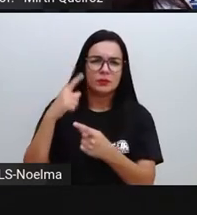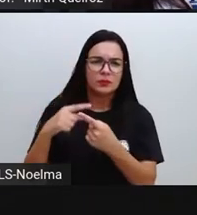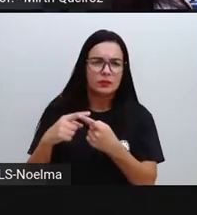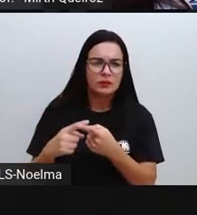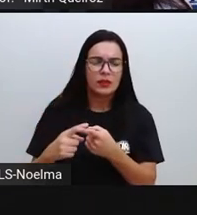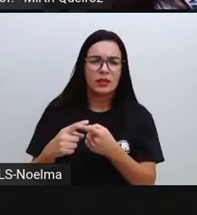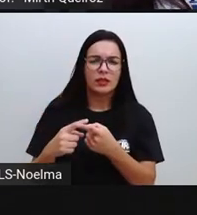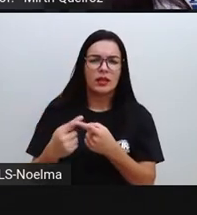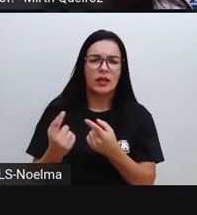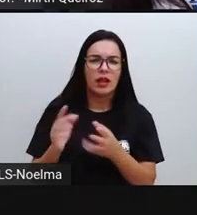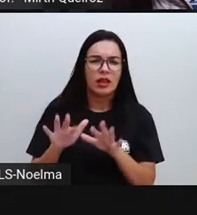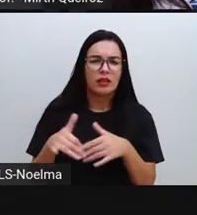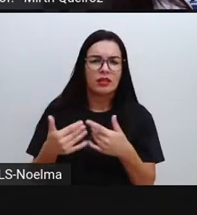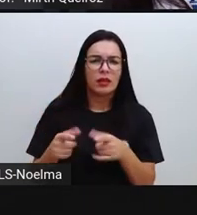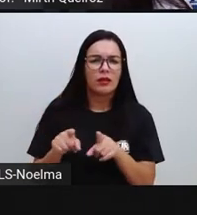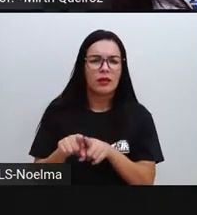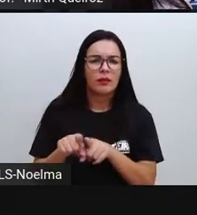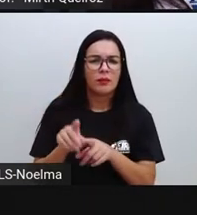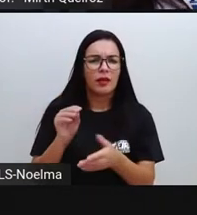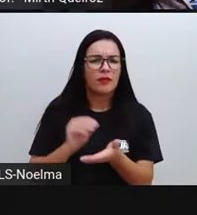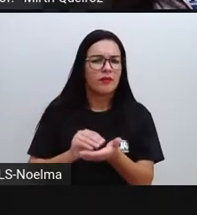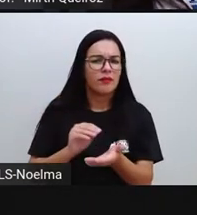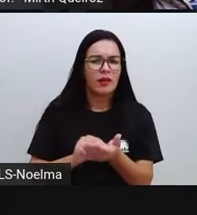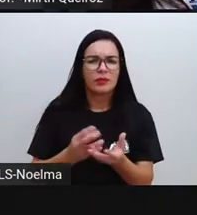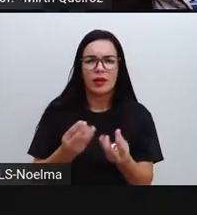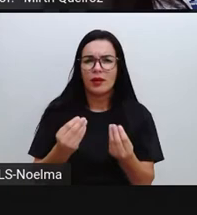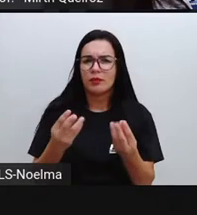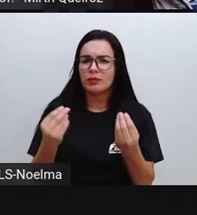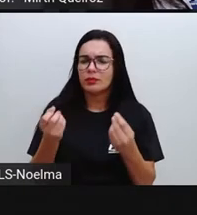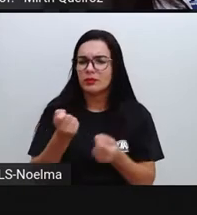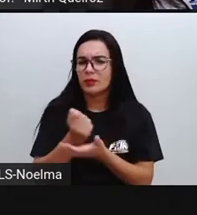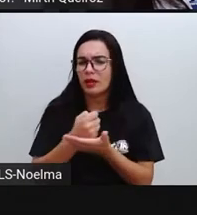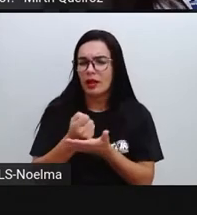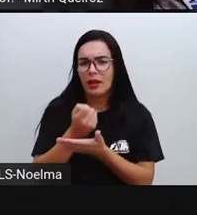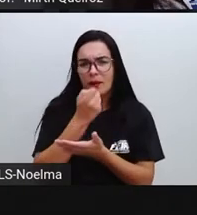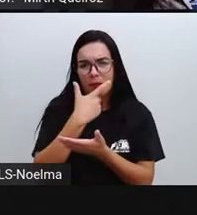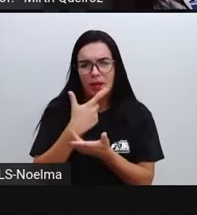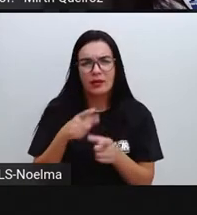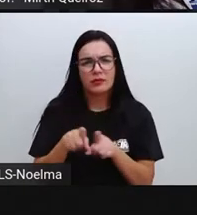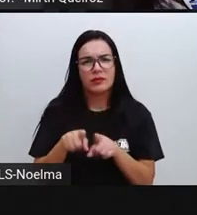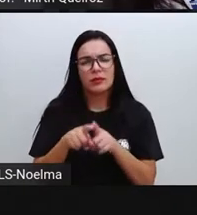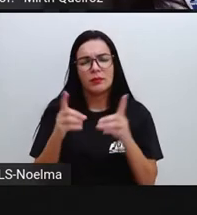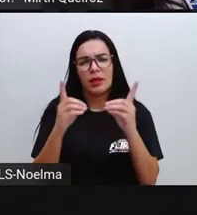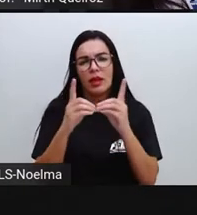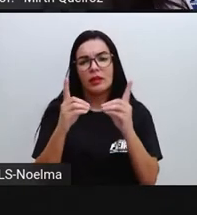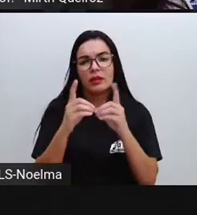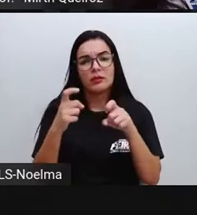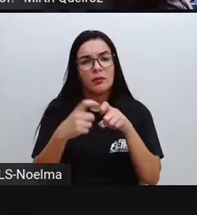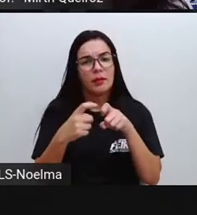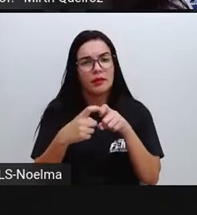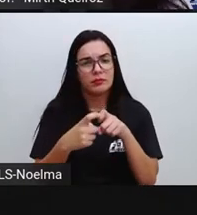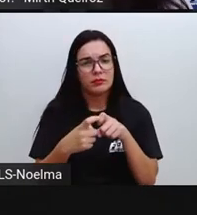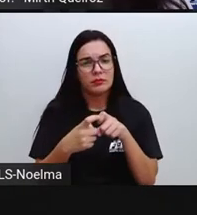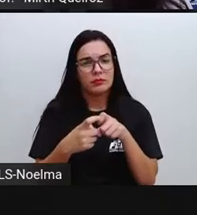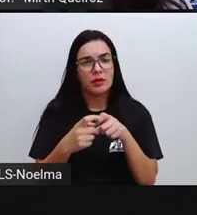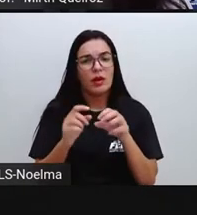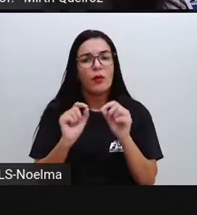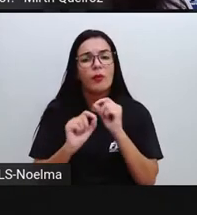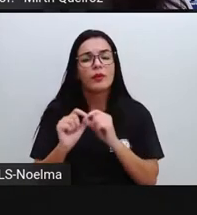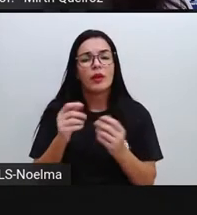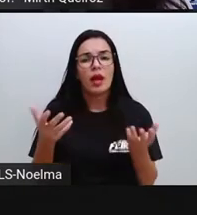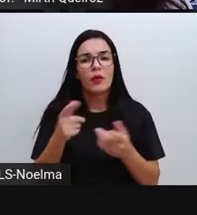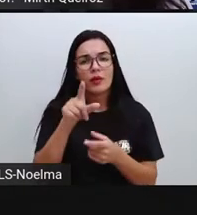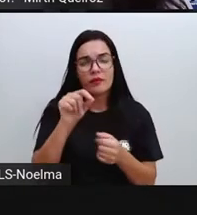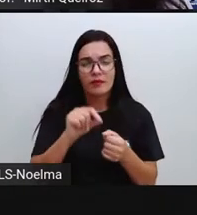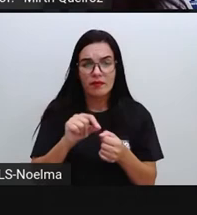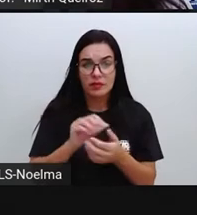também são precárias e faltam, muitas vezes, medicamentos e atendimento médico. Qual é a sua missão? Proponha